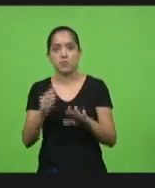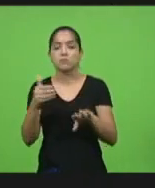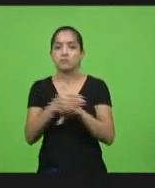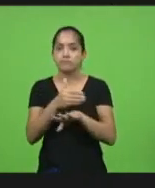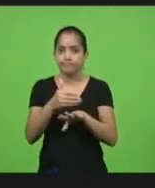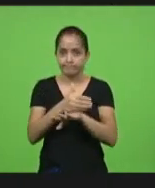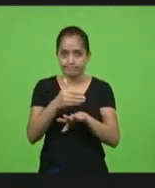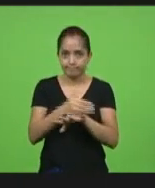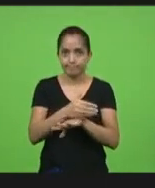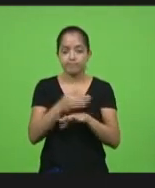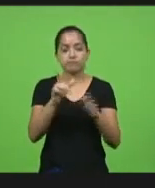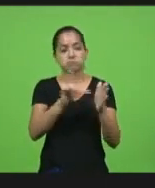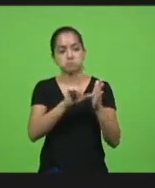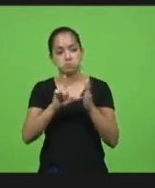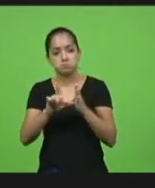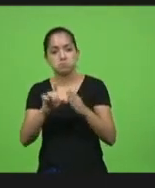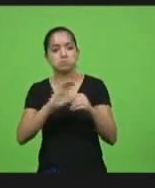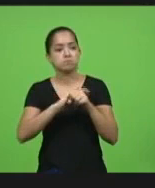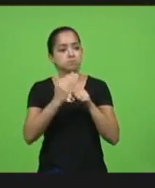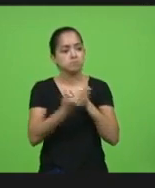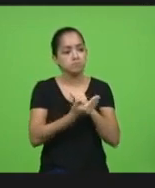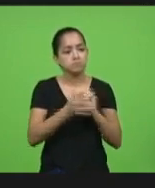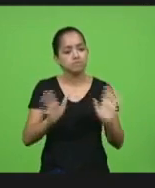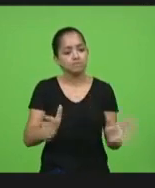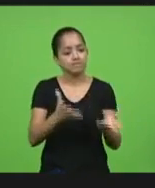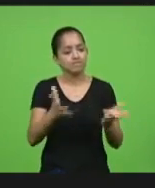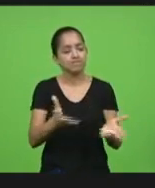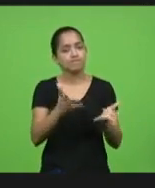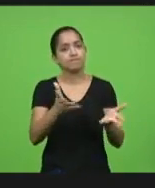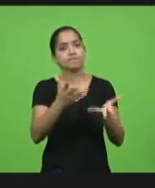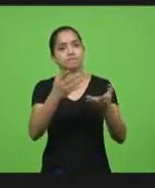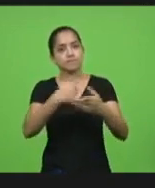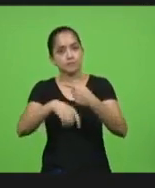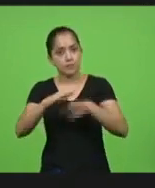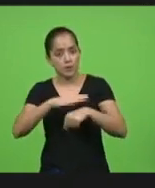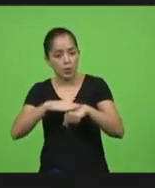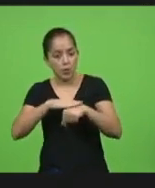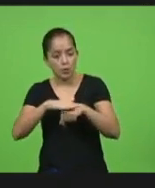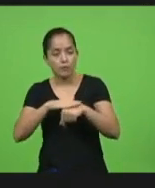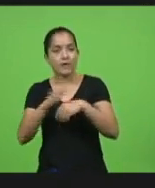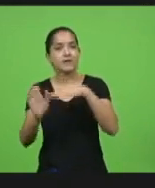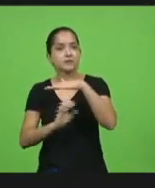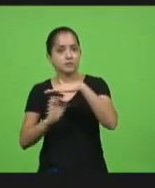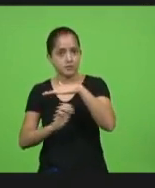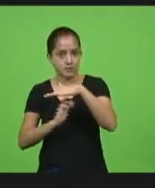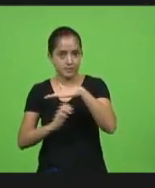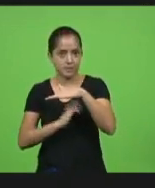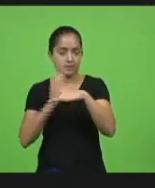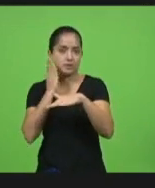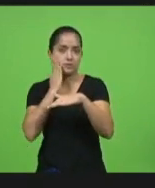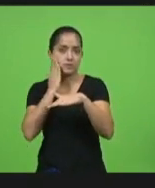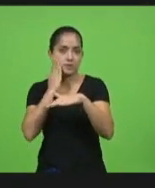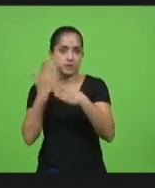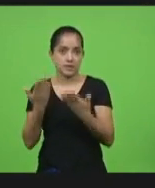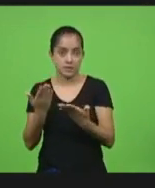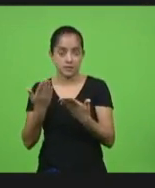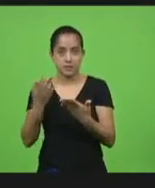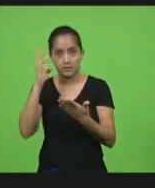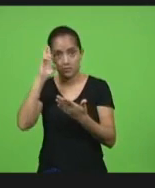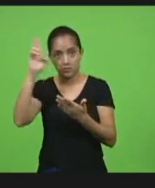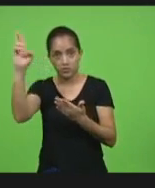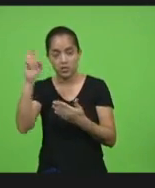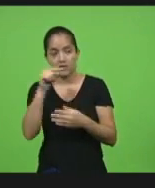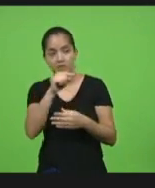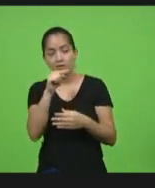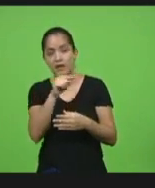meu bairro eu estimulo o comércio do meu bairro eu converso com os empresários do meu bairro e o dono da quitanda que